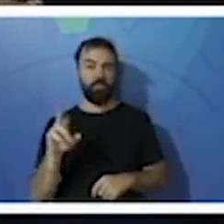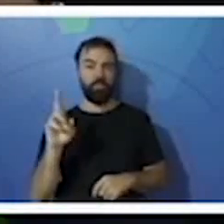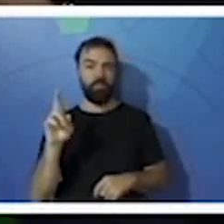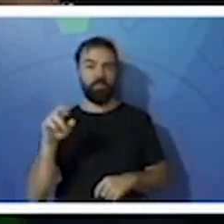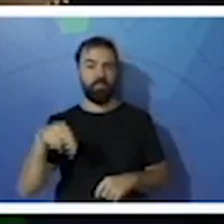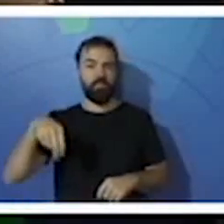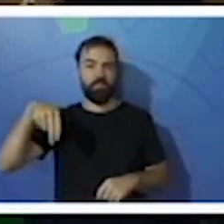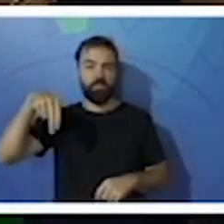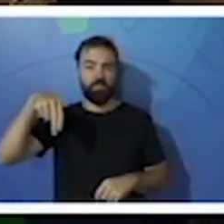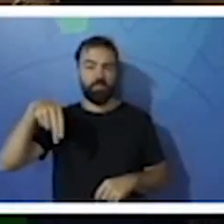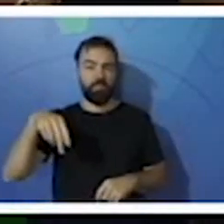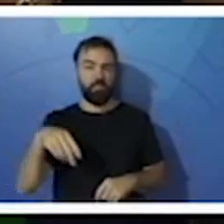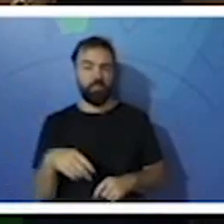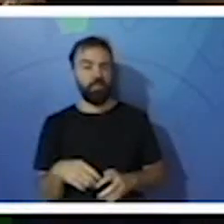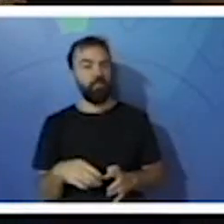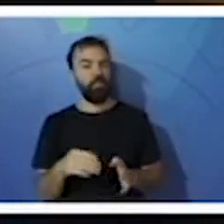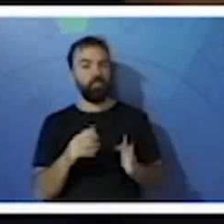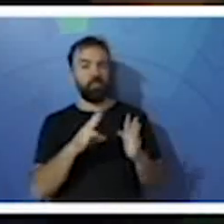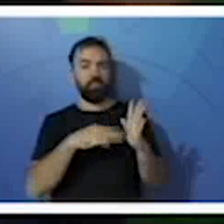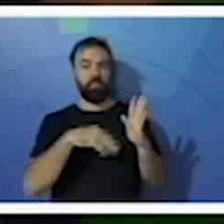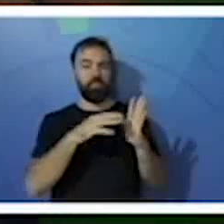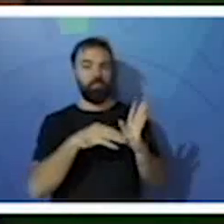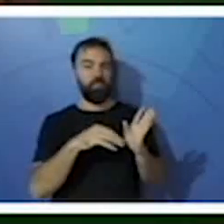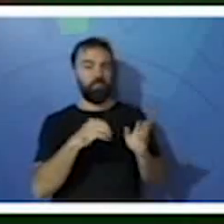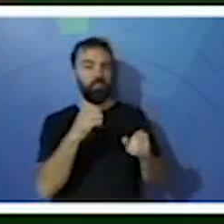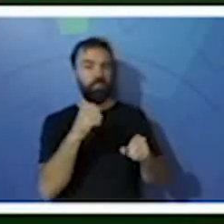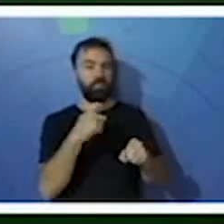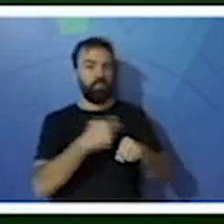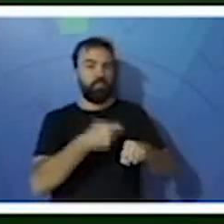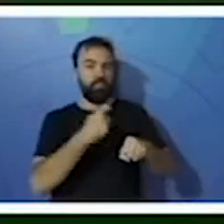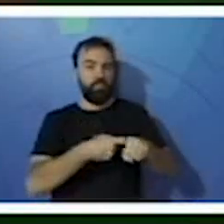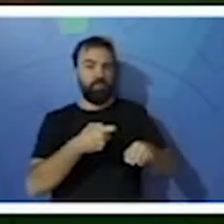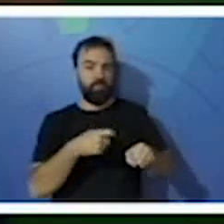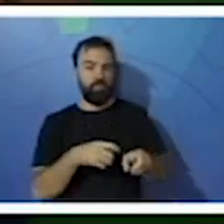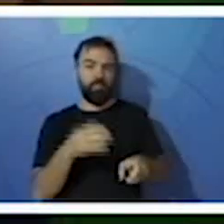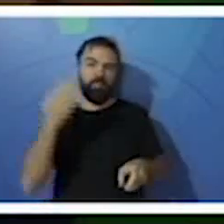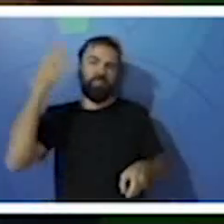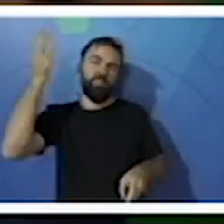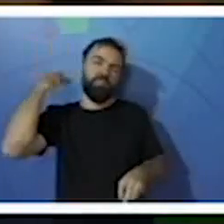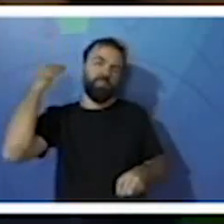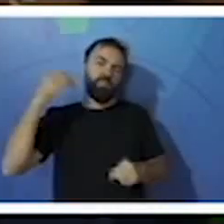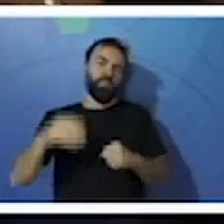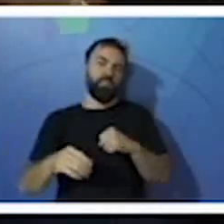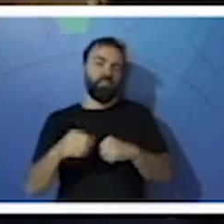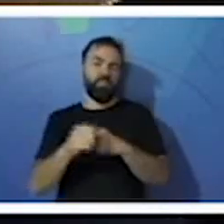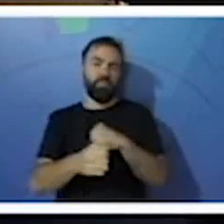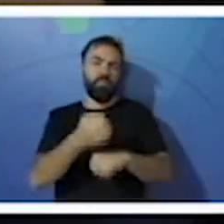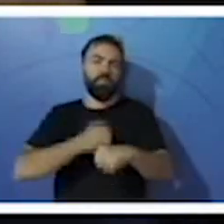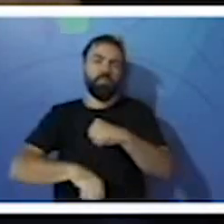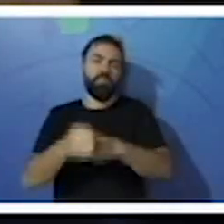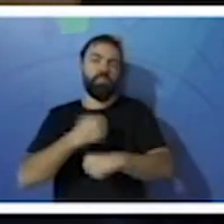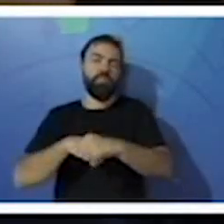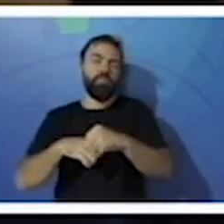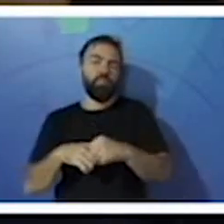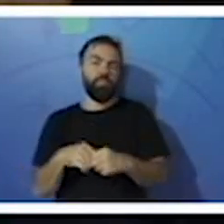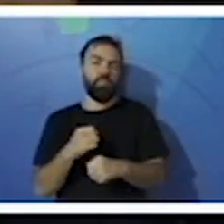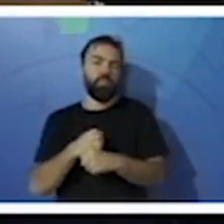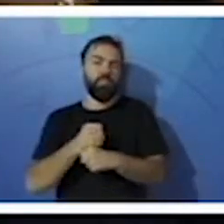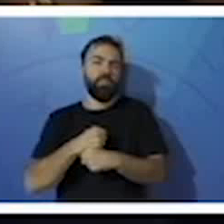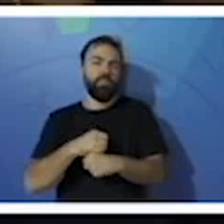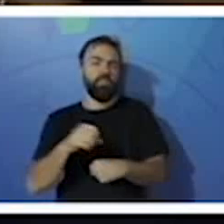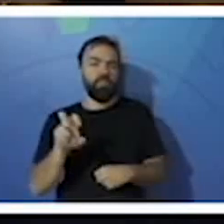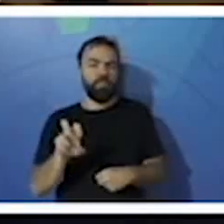há pinturas rupestres com pelo menos 5 mil anos, que já retratam